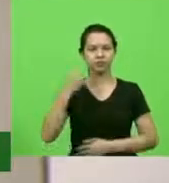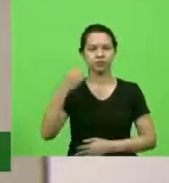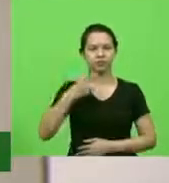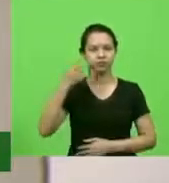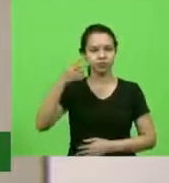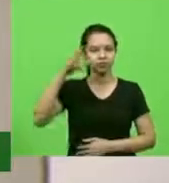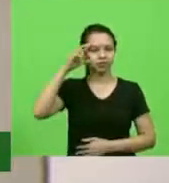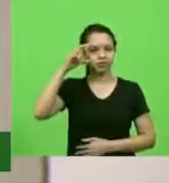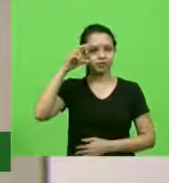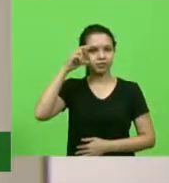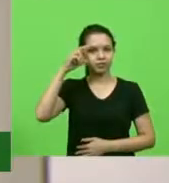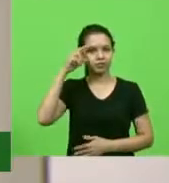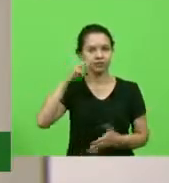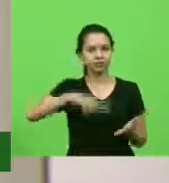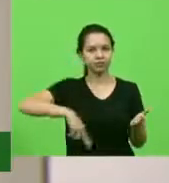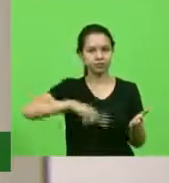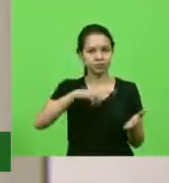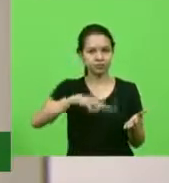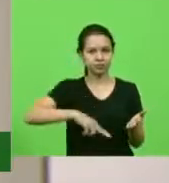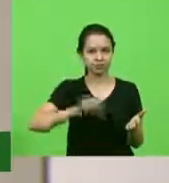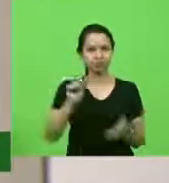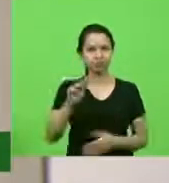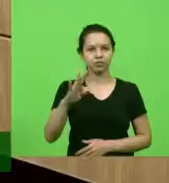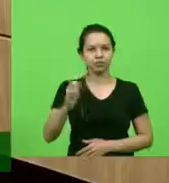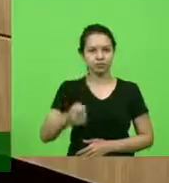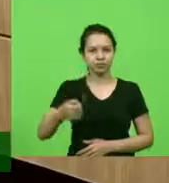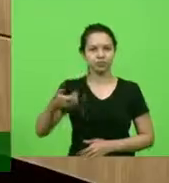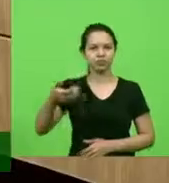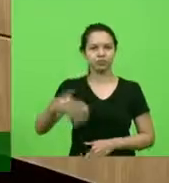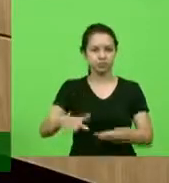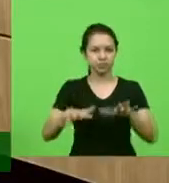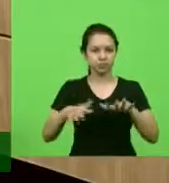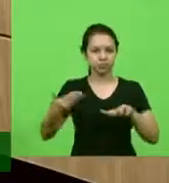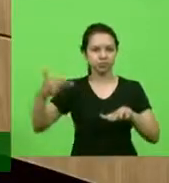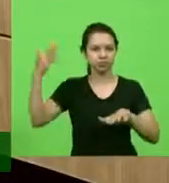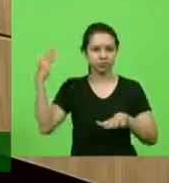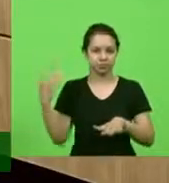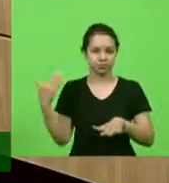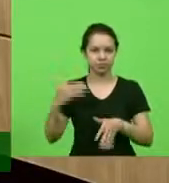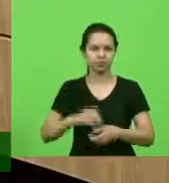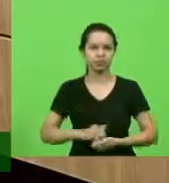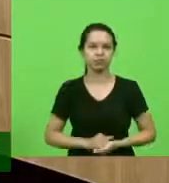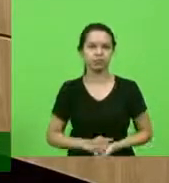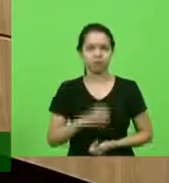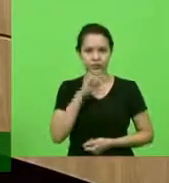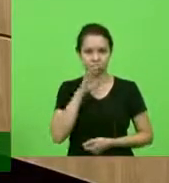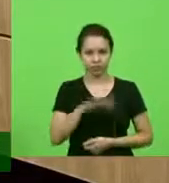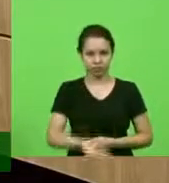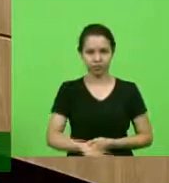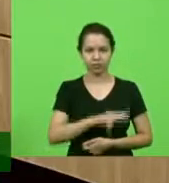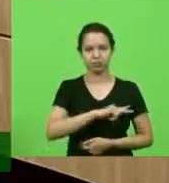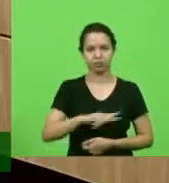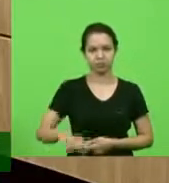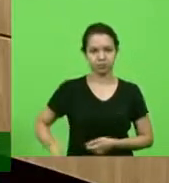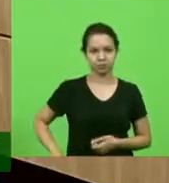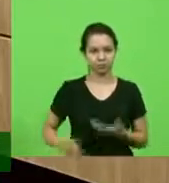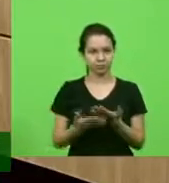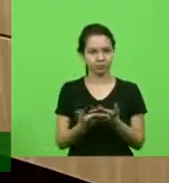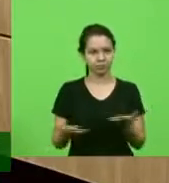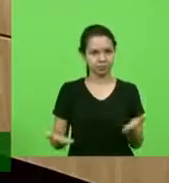Alba para que proceda a leitura da ata da sessão anterior. Boa tarde, senhor presidente, colegas deputados,